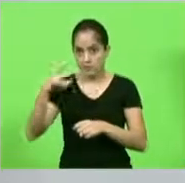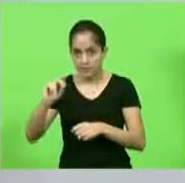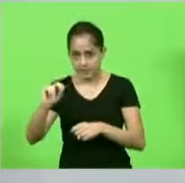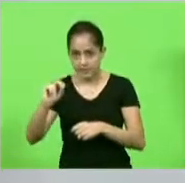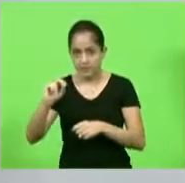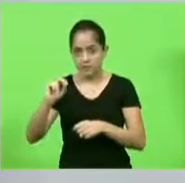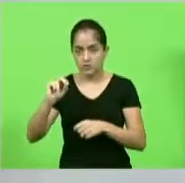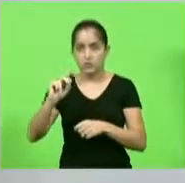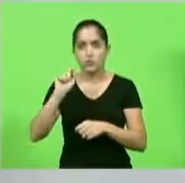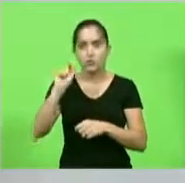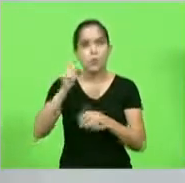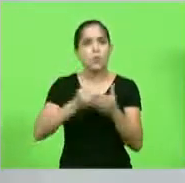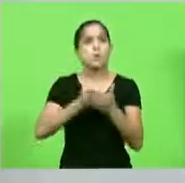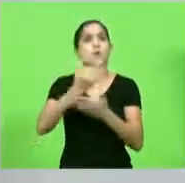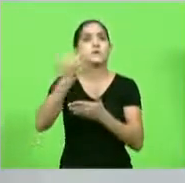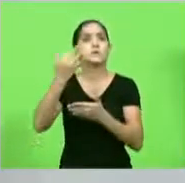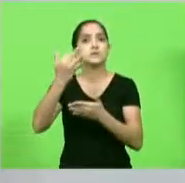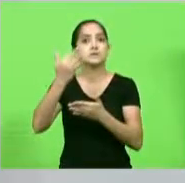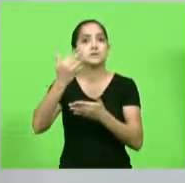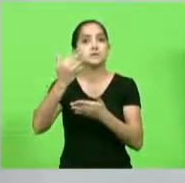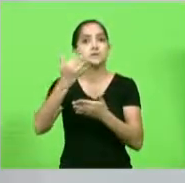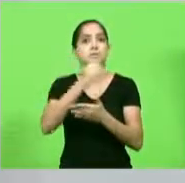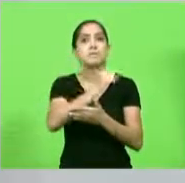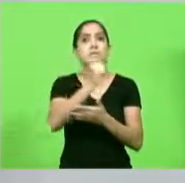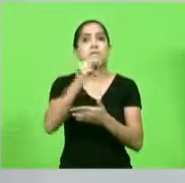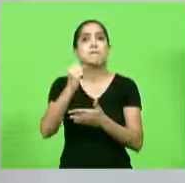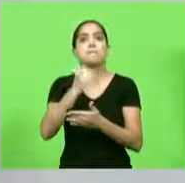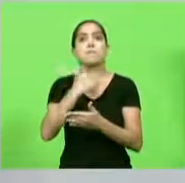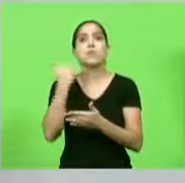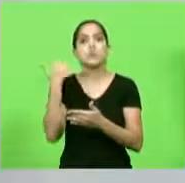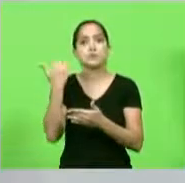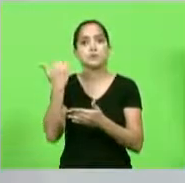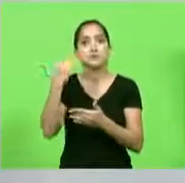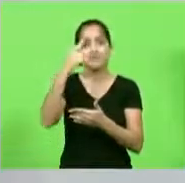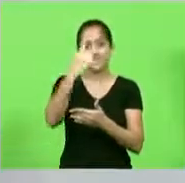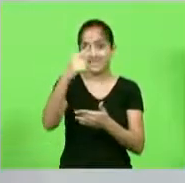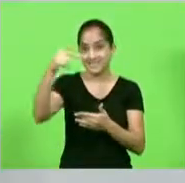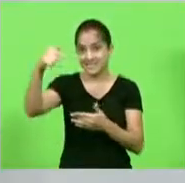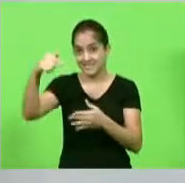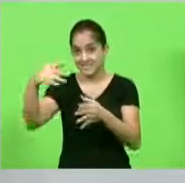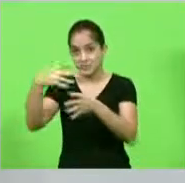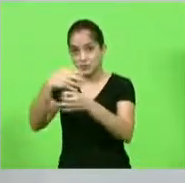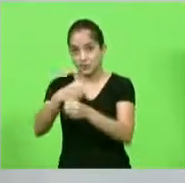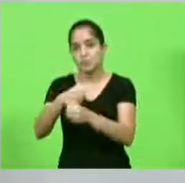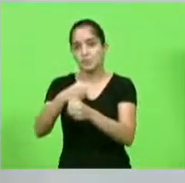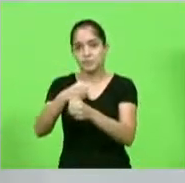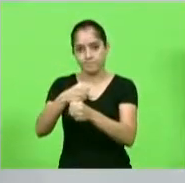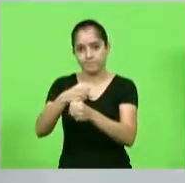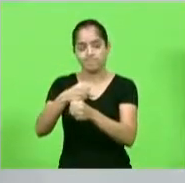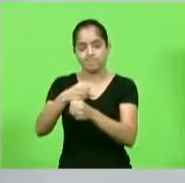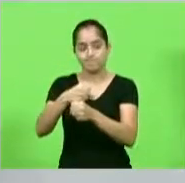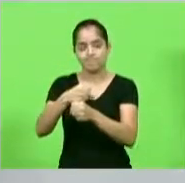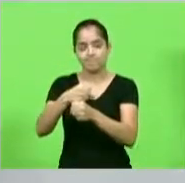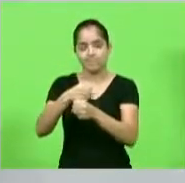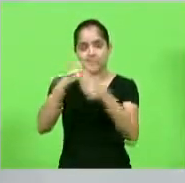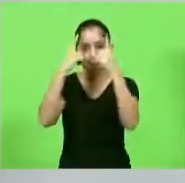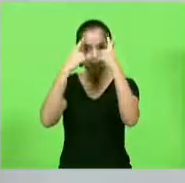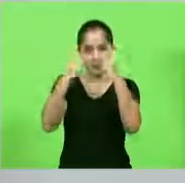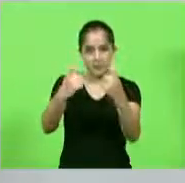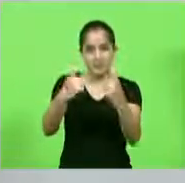foram 17 vidas de mulheres tiradas de forma violenta